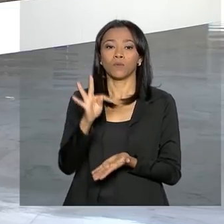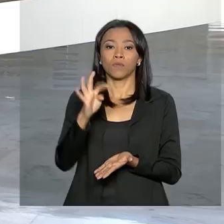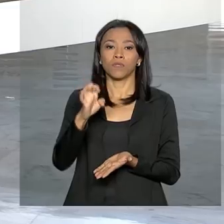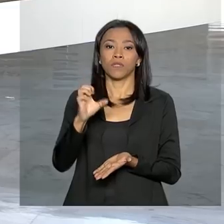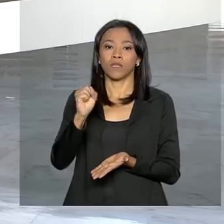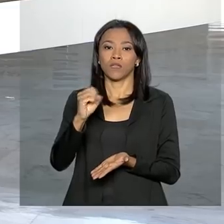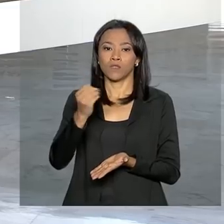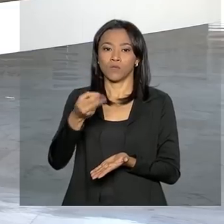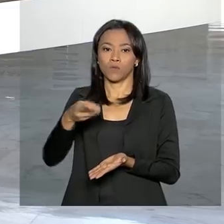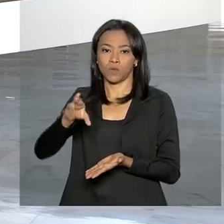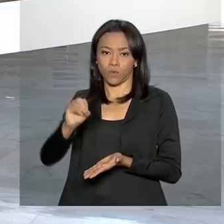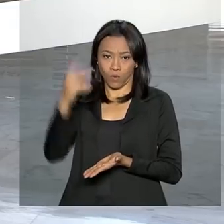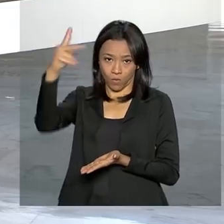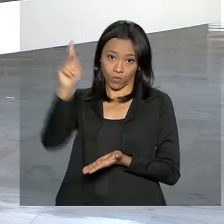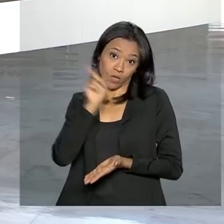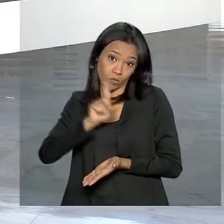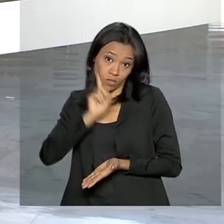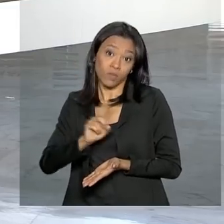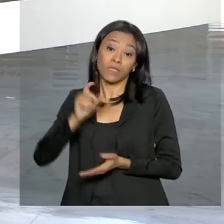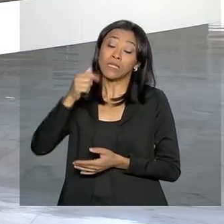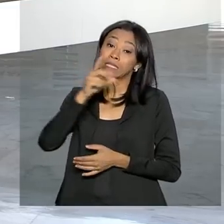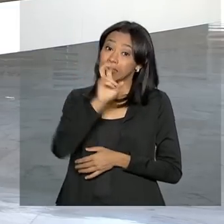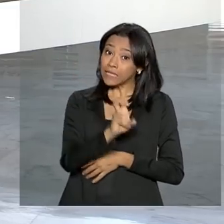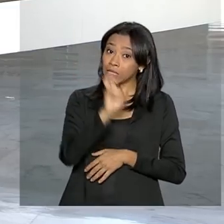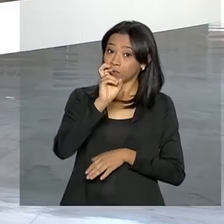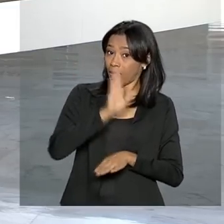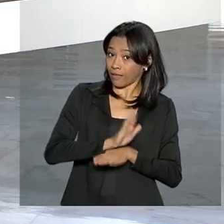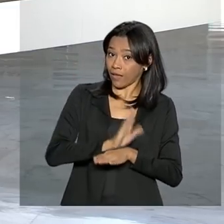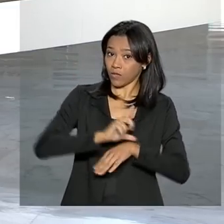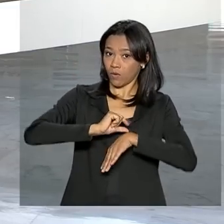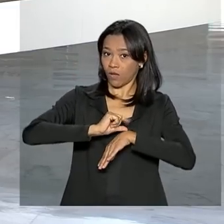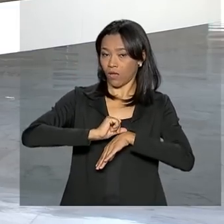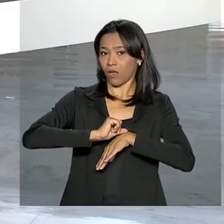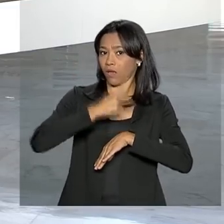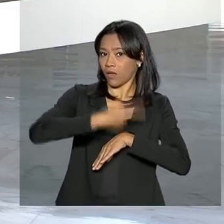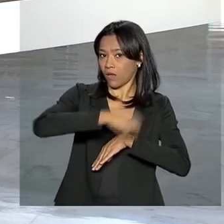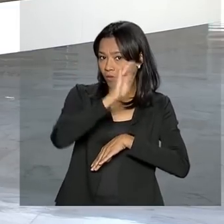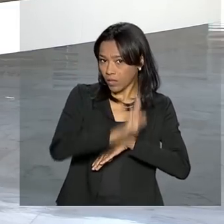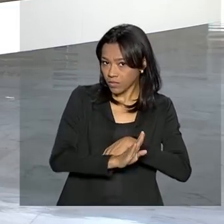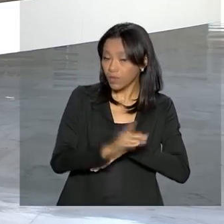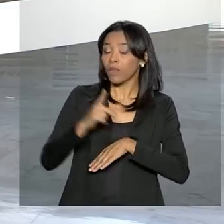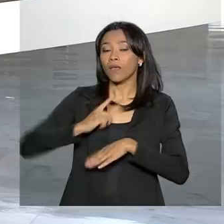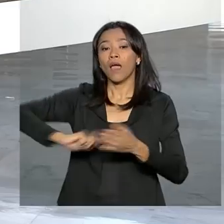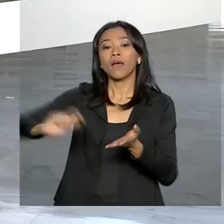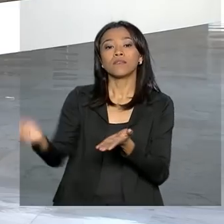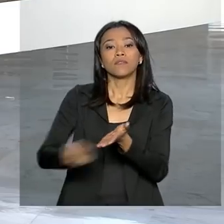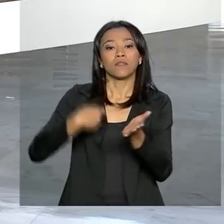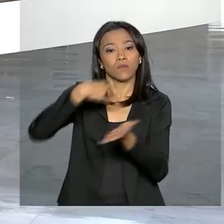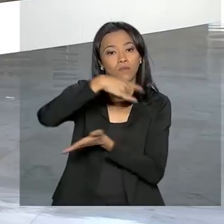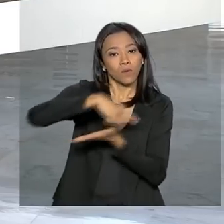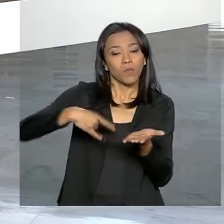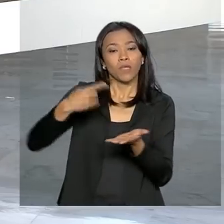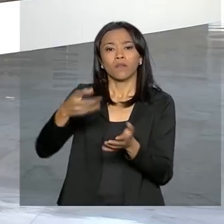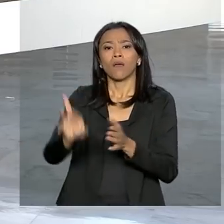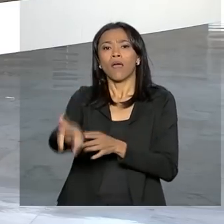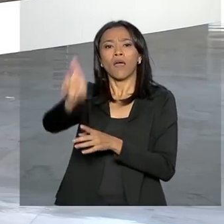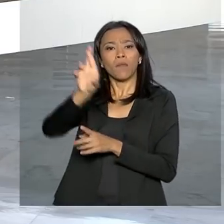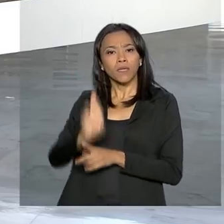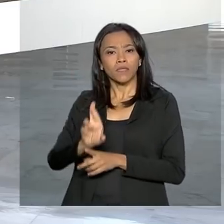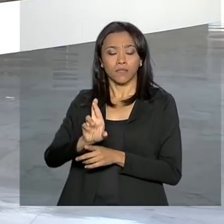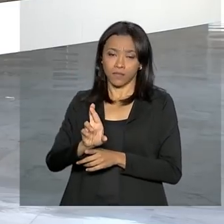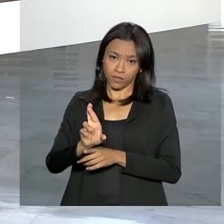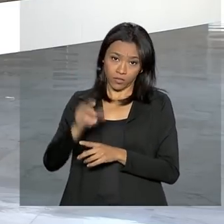às cinco da tarde, isso horário do Brasil. Acontece a cerimônia de assinatura de atos entre representantes do Brasil